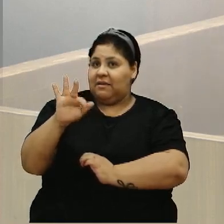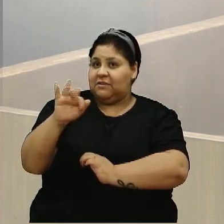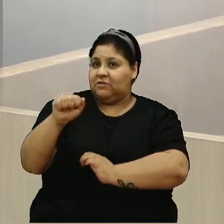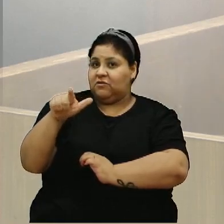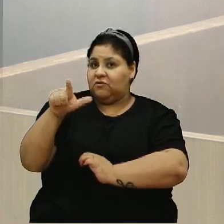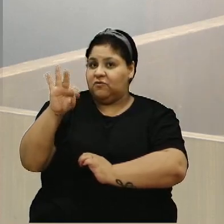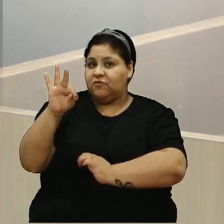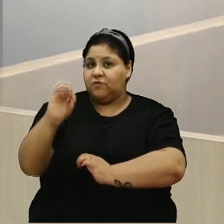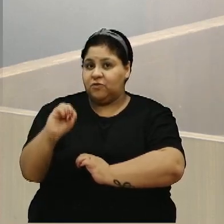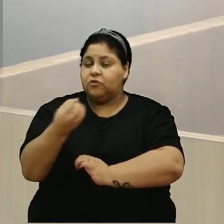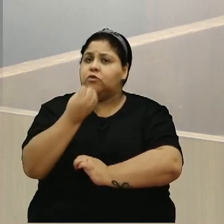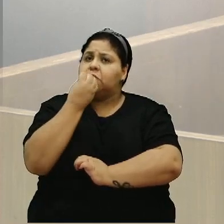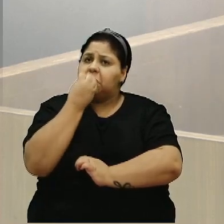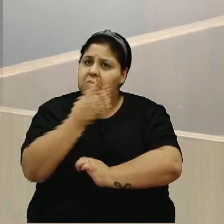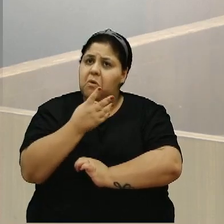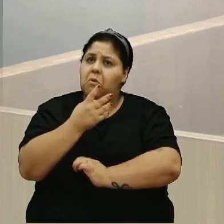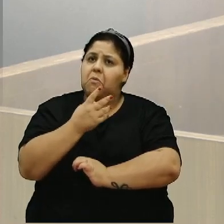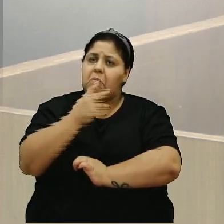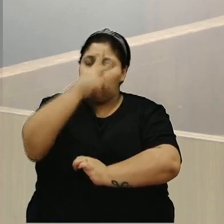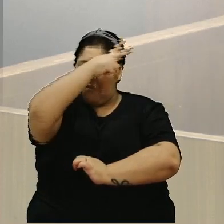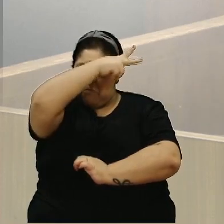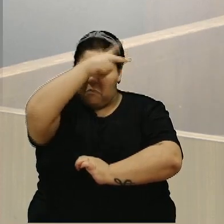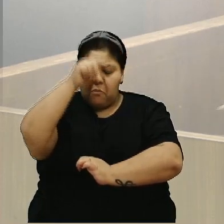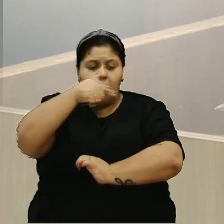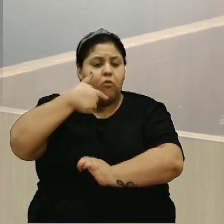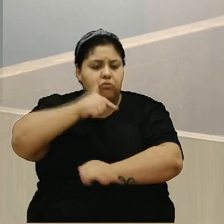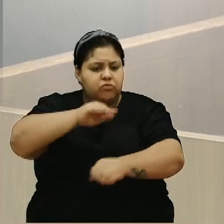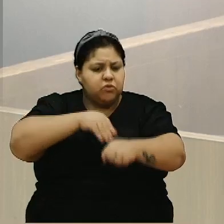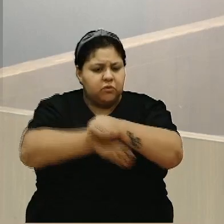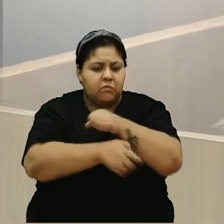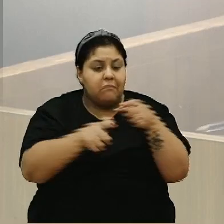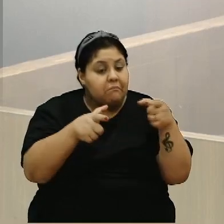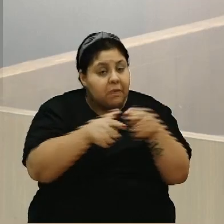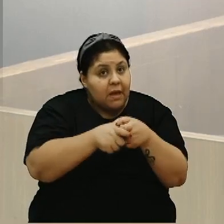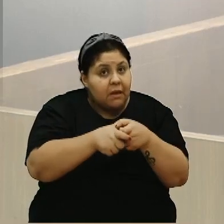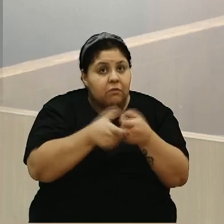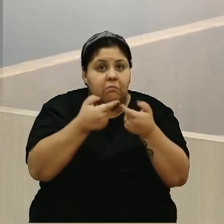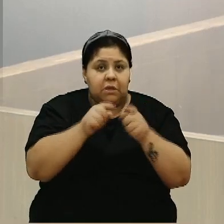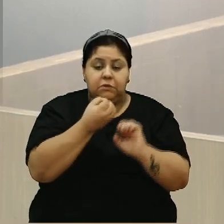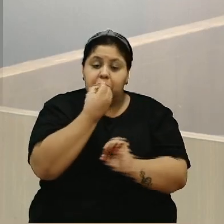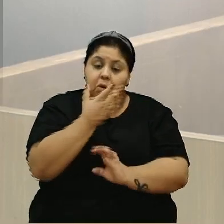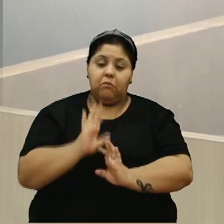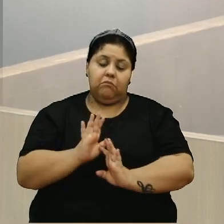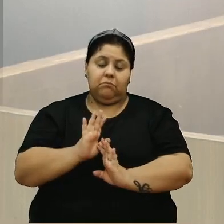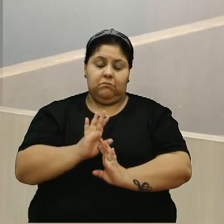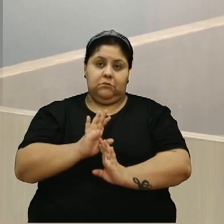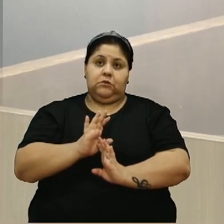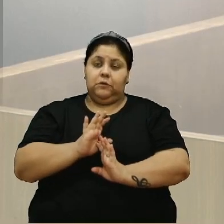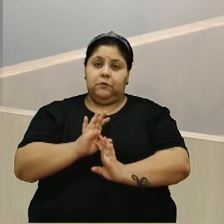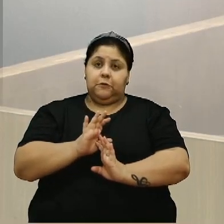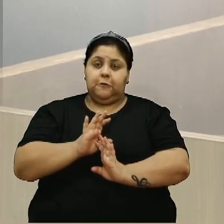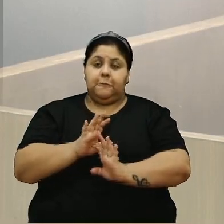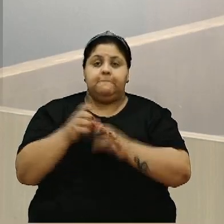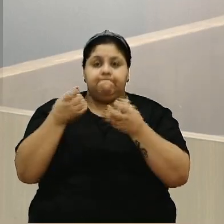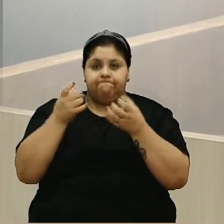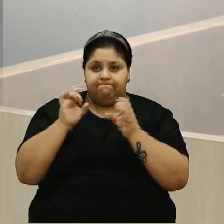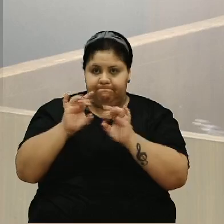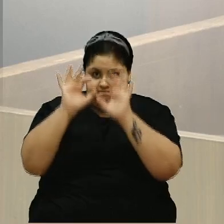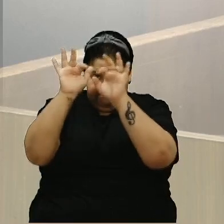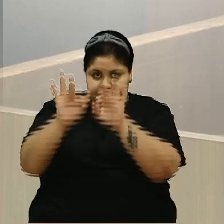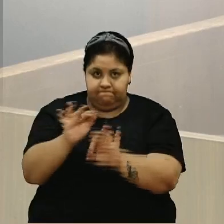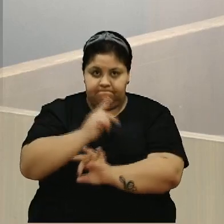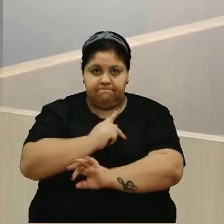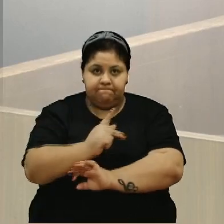também conseguiu colocar no pavilhão da Maesa o banco, mas pequeno, mas está ali. Então, só para finalizar, senhor